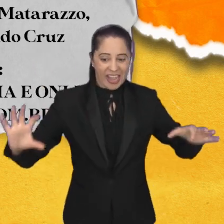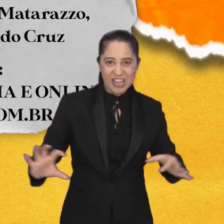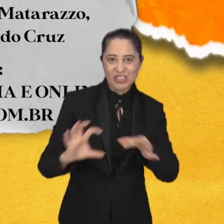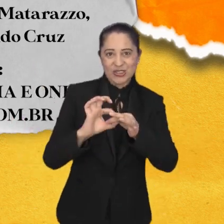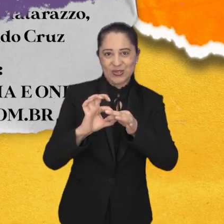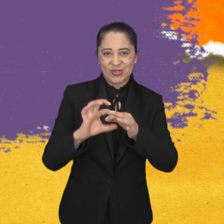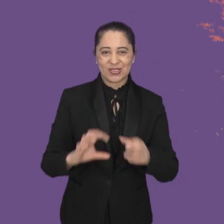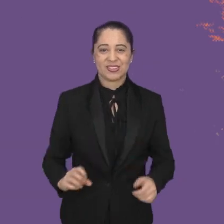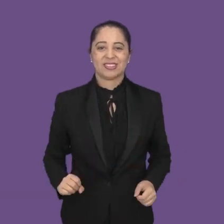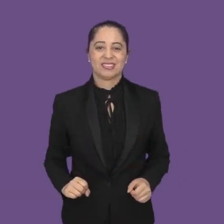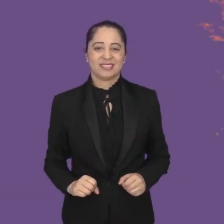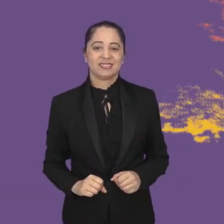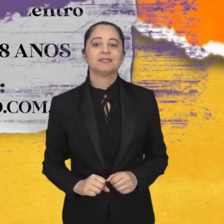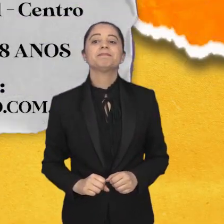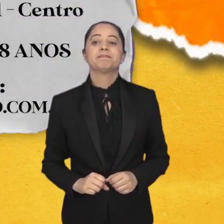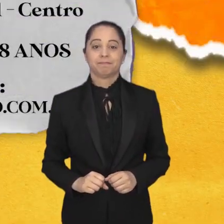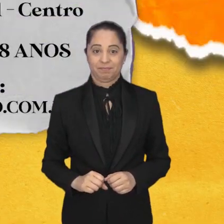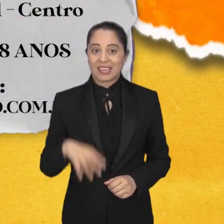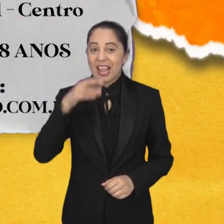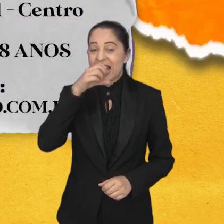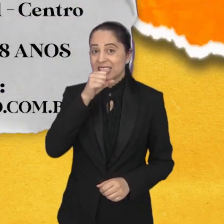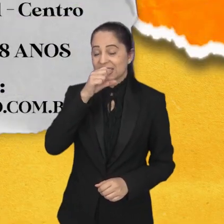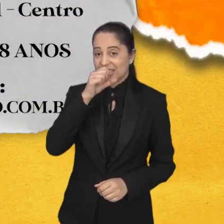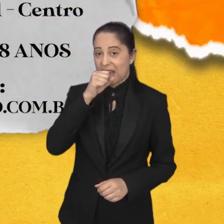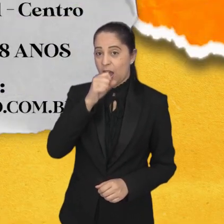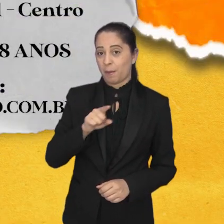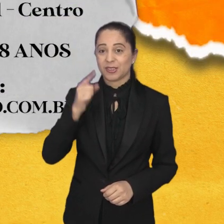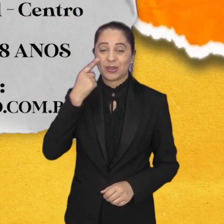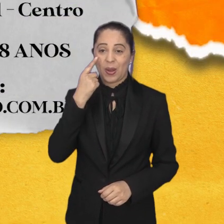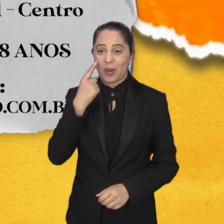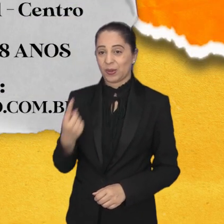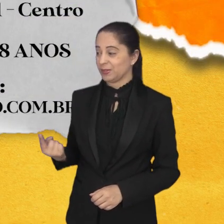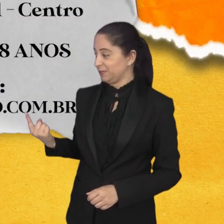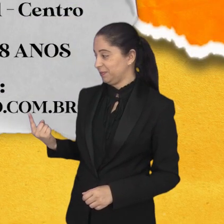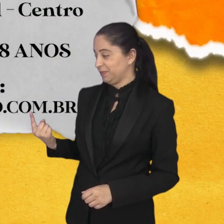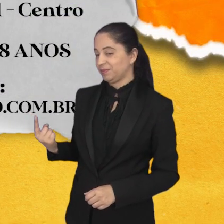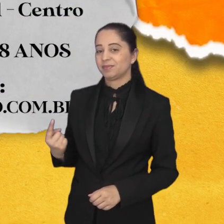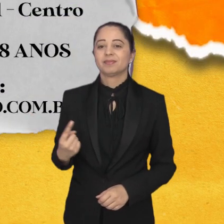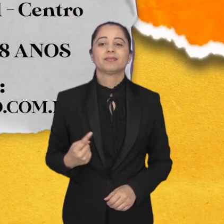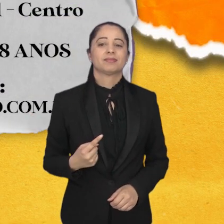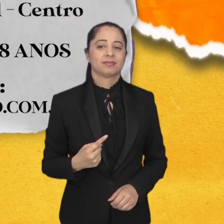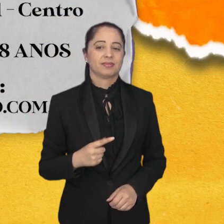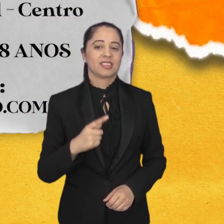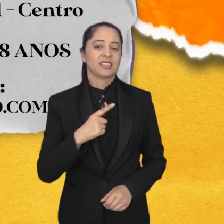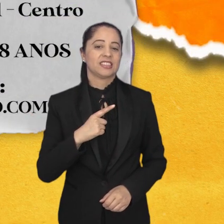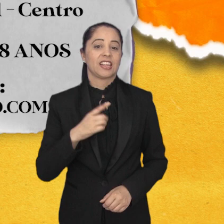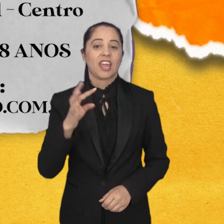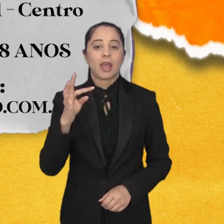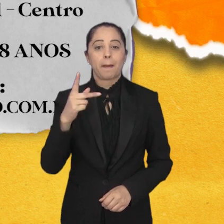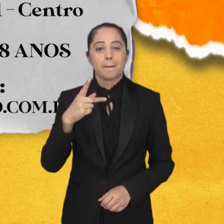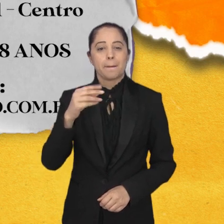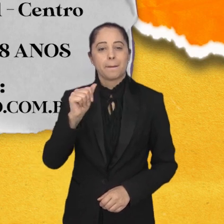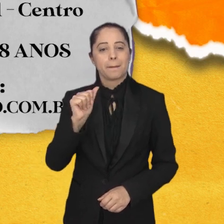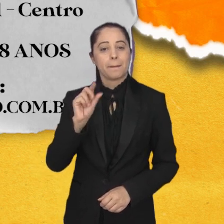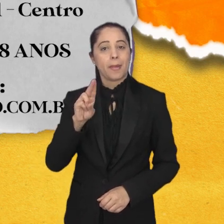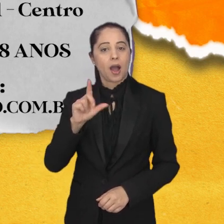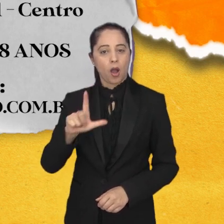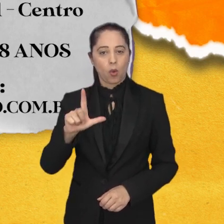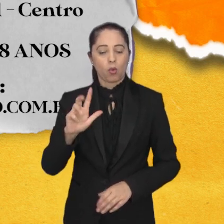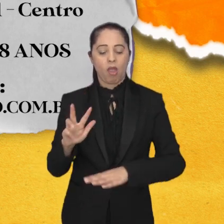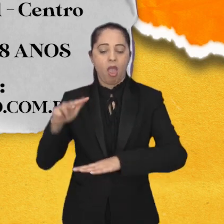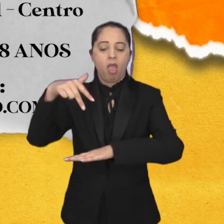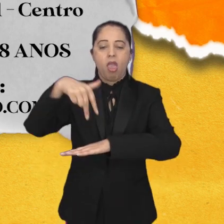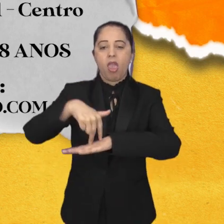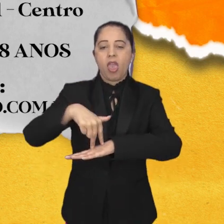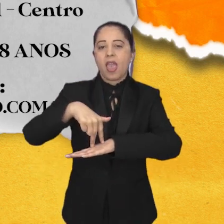cérebro e a razão. Neste sábado, a casa de comédia Hilários recebe Paul Cabanis. Na apresentação,